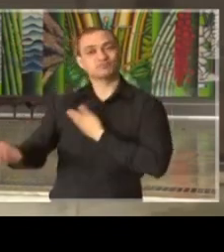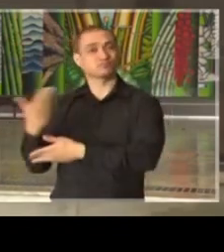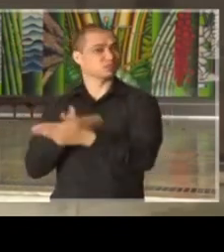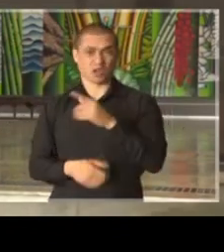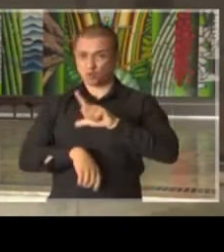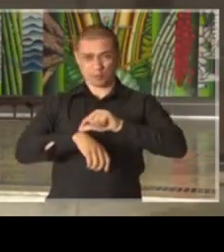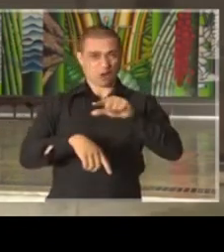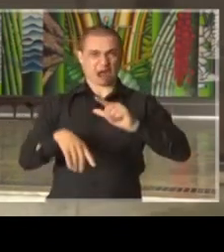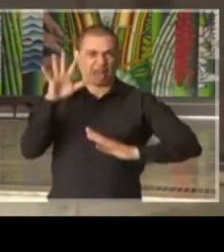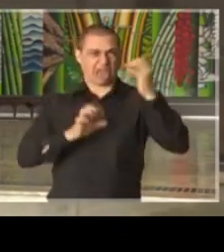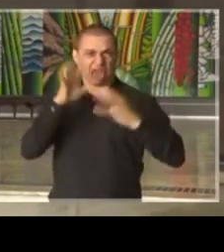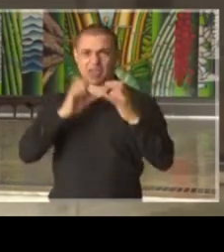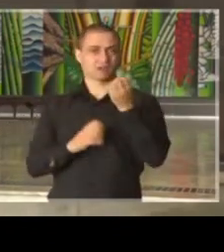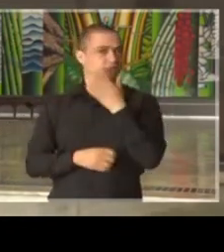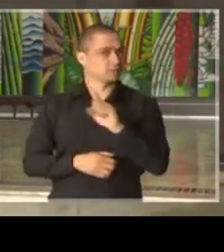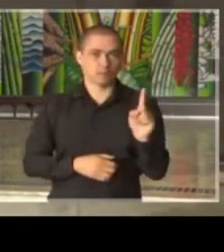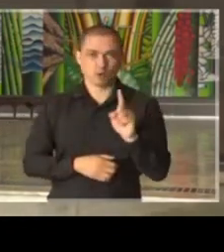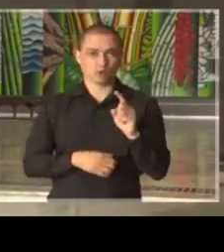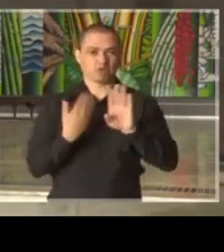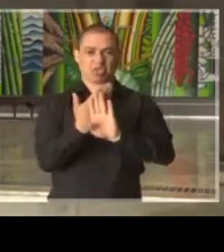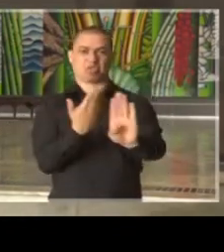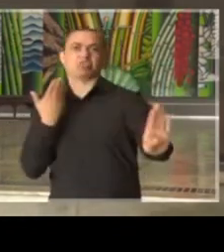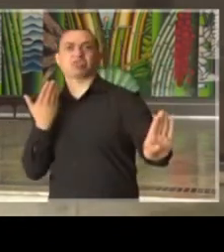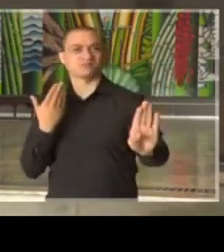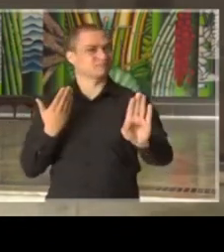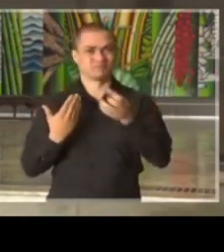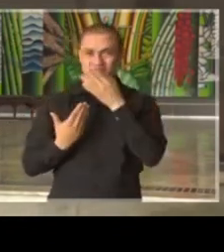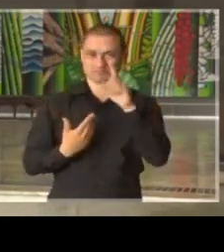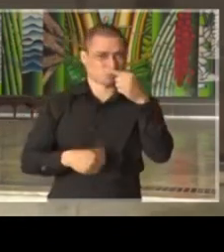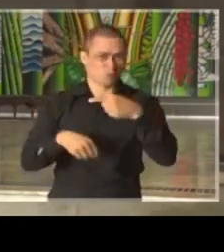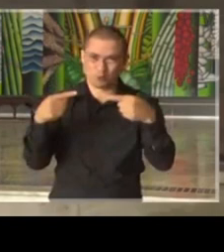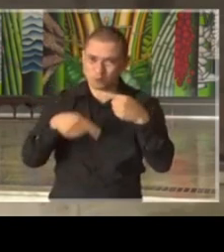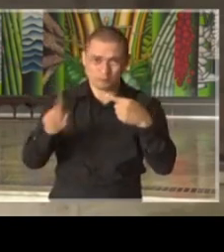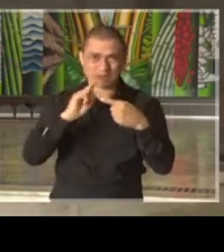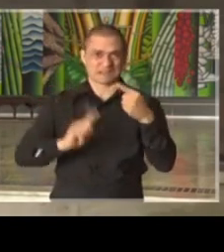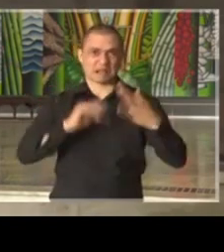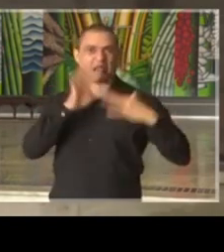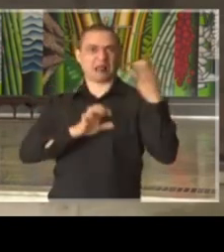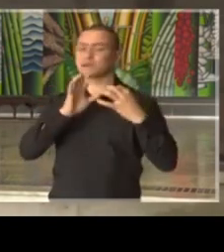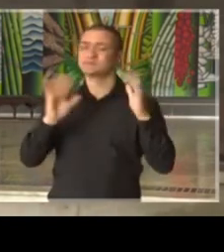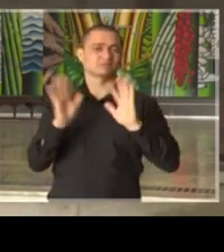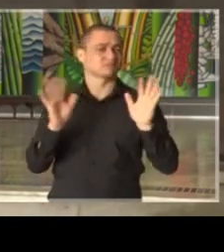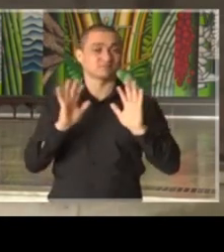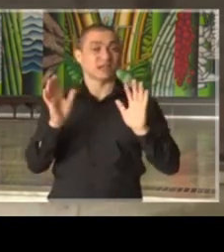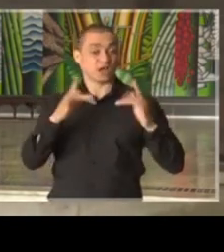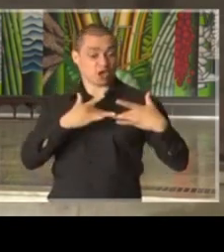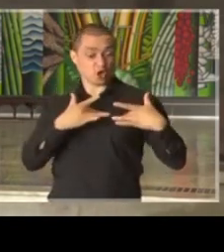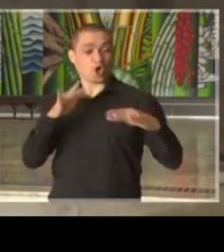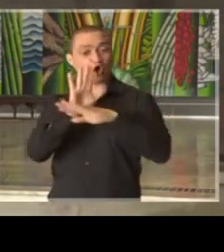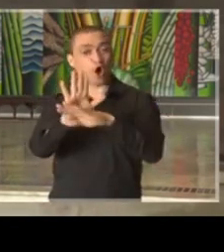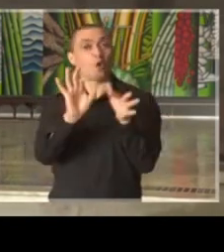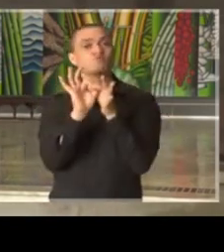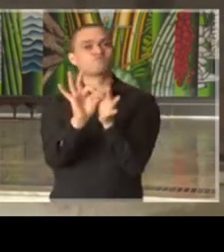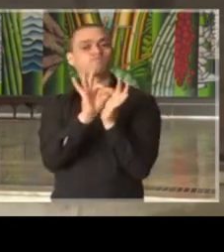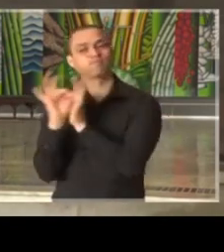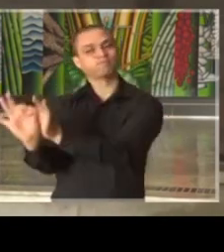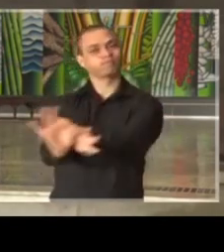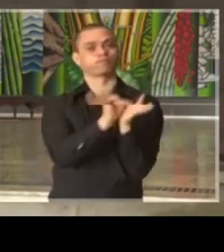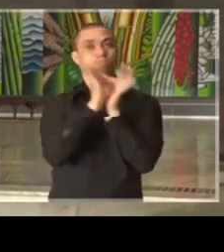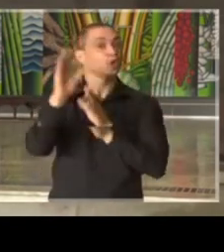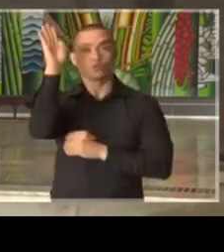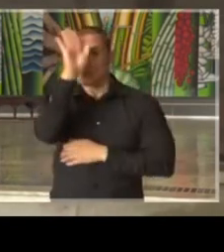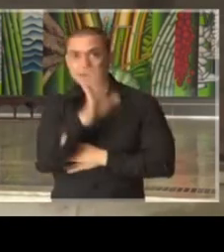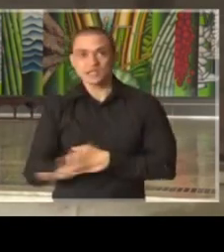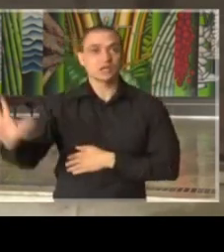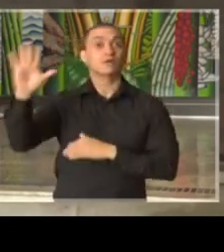é hora de brigas, não é hora de separações, não é hora de conflitos, é hora de solidariedade e união dos brasileiros de